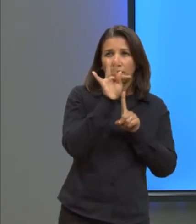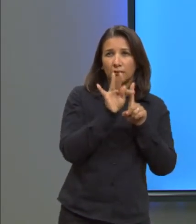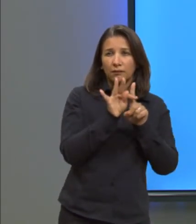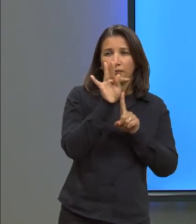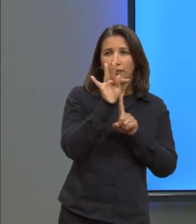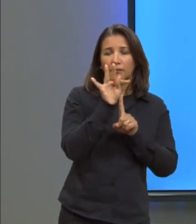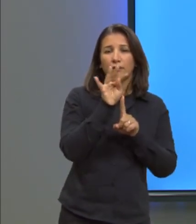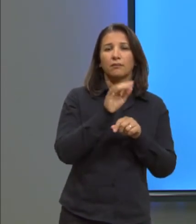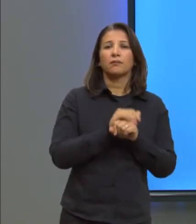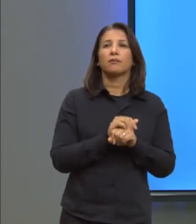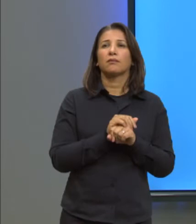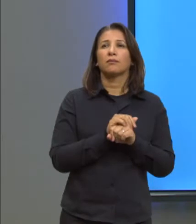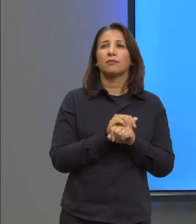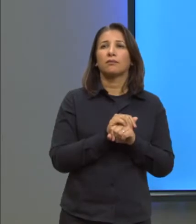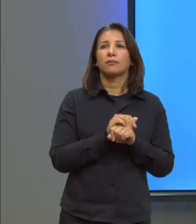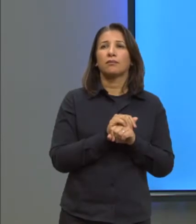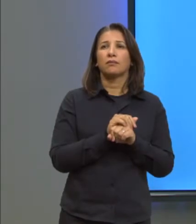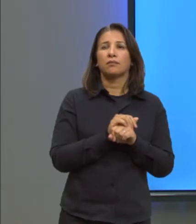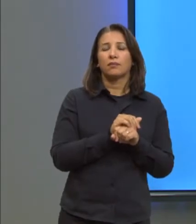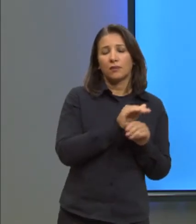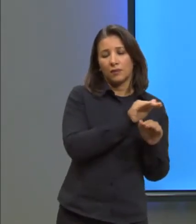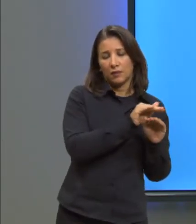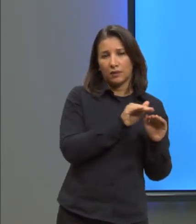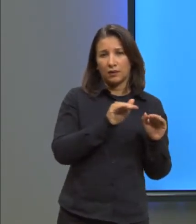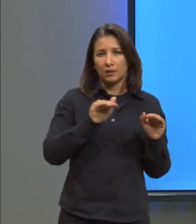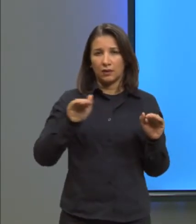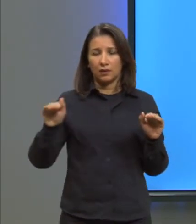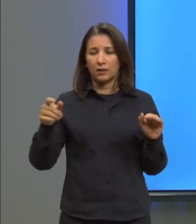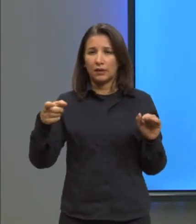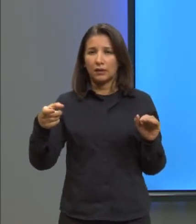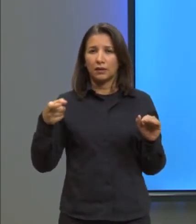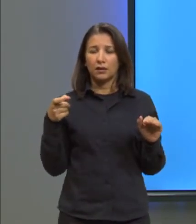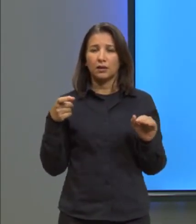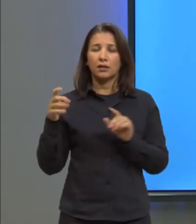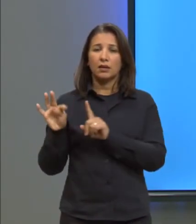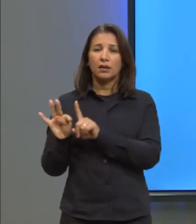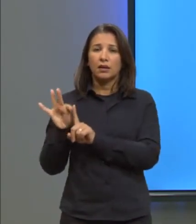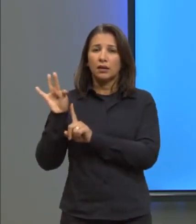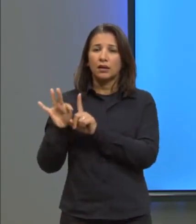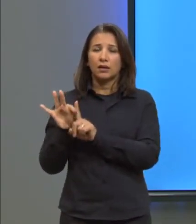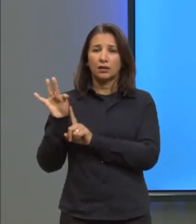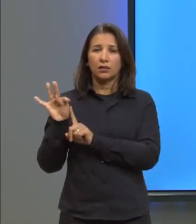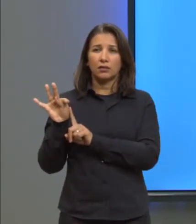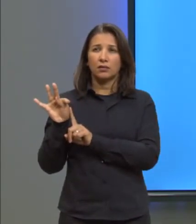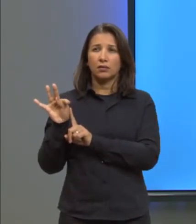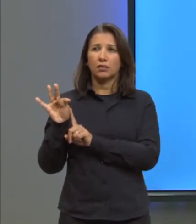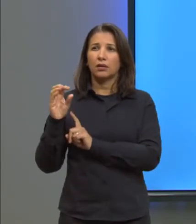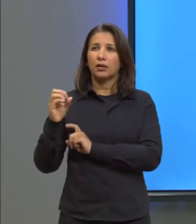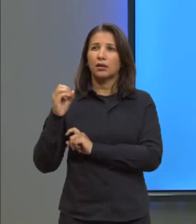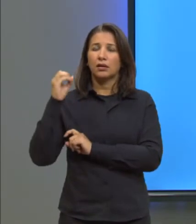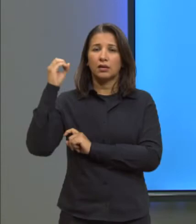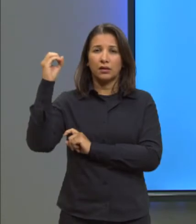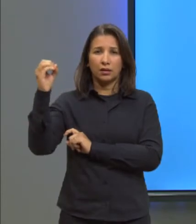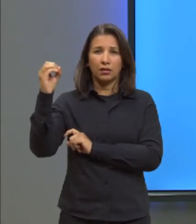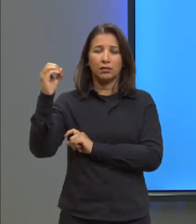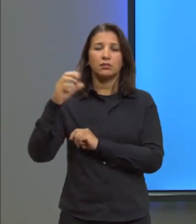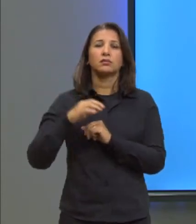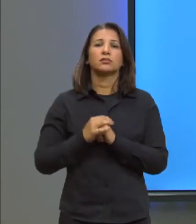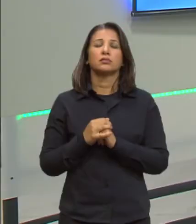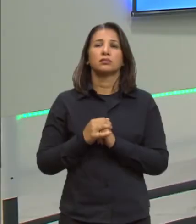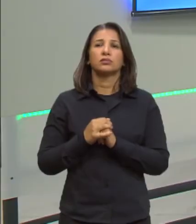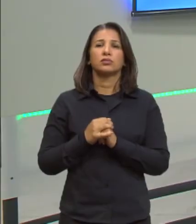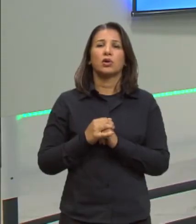vertical em centímetro cúbico e no eixo X a temperatura em graus Celsius, certo? Quando a temperatura